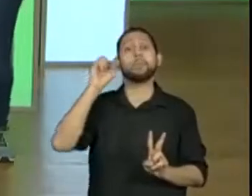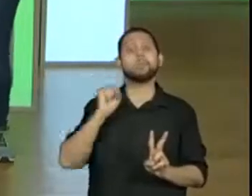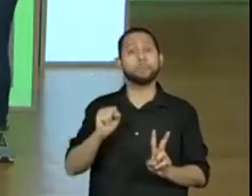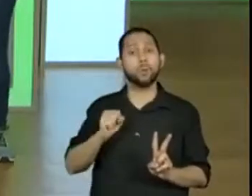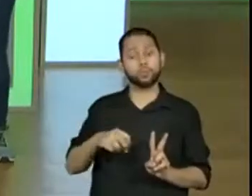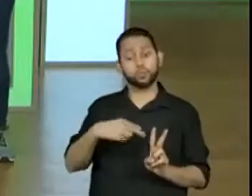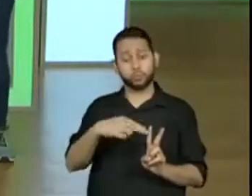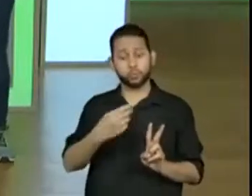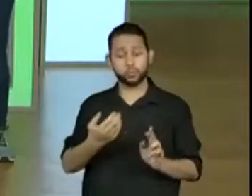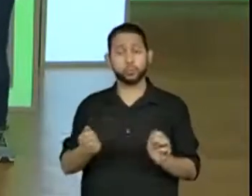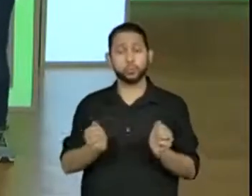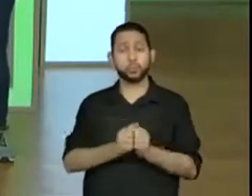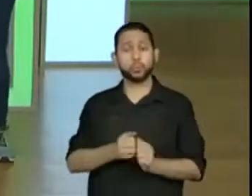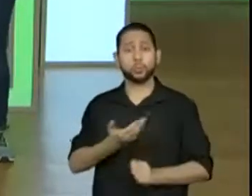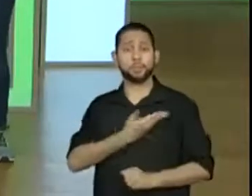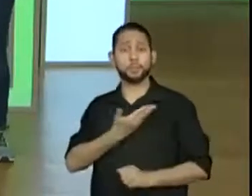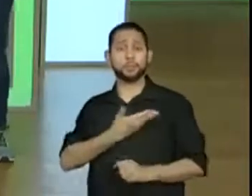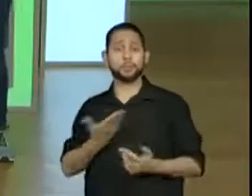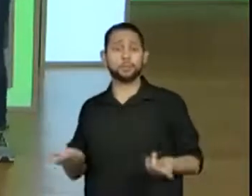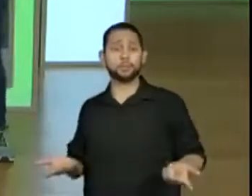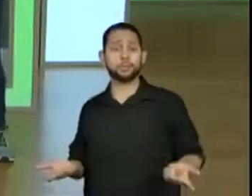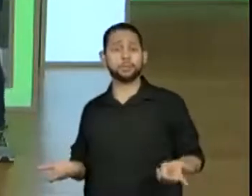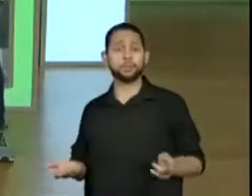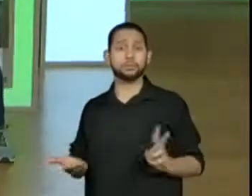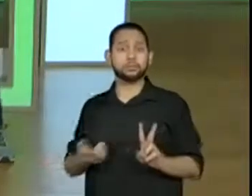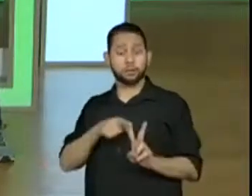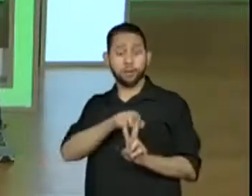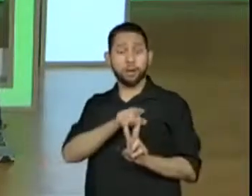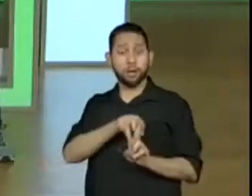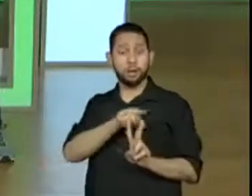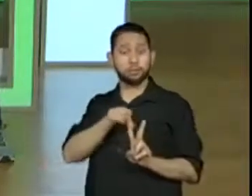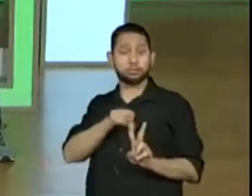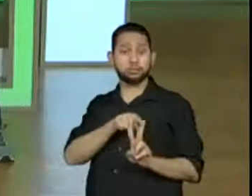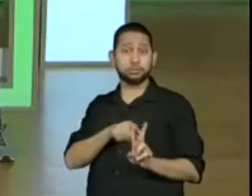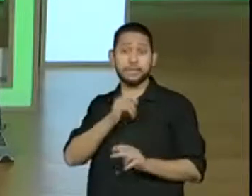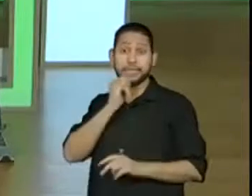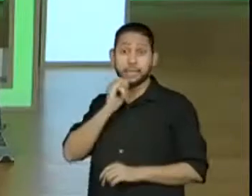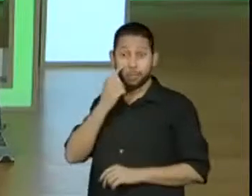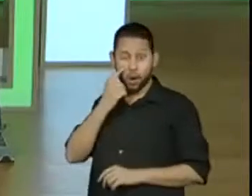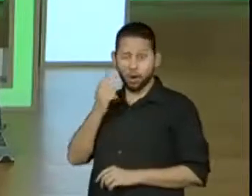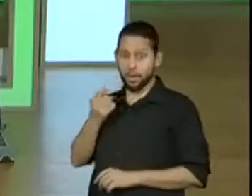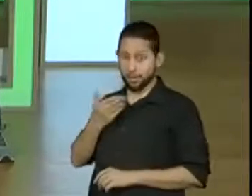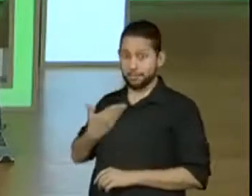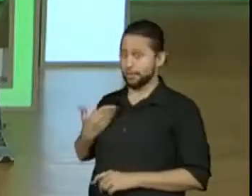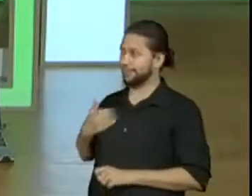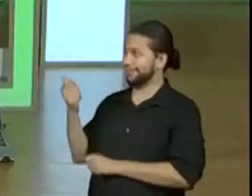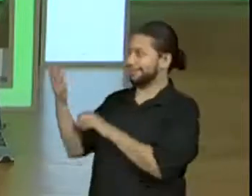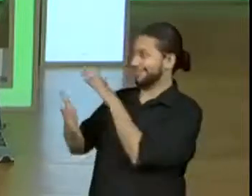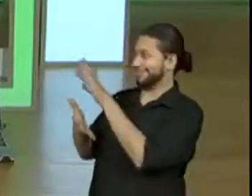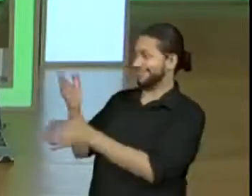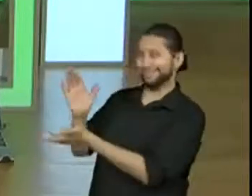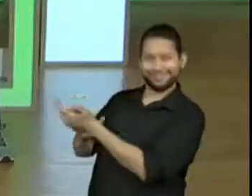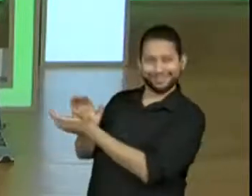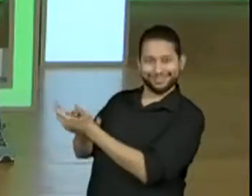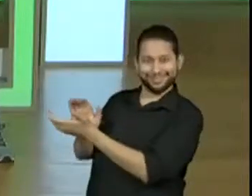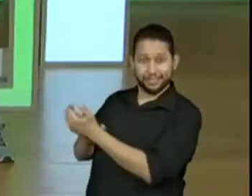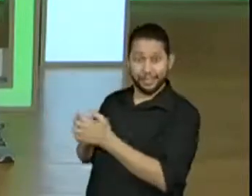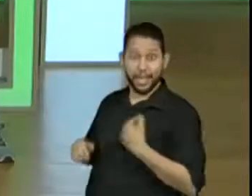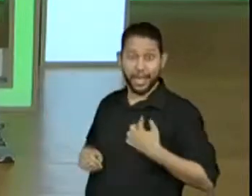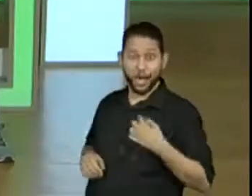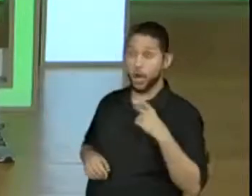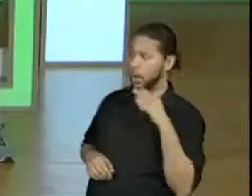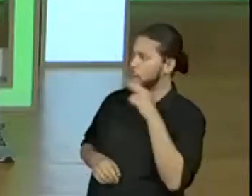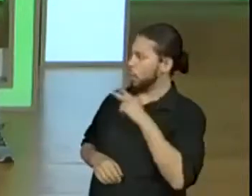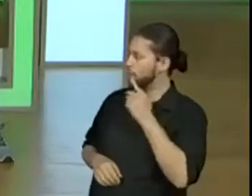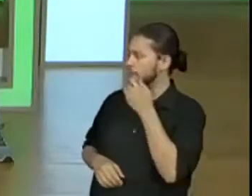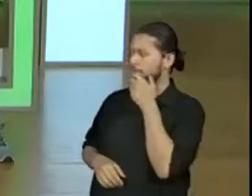amigo, né? É, mas se ele não sabia que eles iam, no final das contas, eles iam morrer. Verdade. um deles ia morrer, né? Então, olha lá. A professora